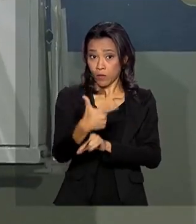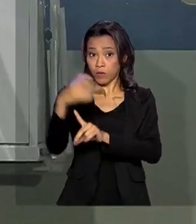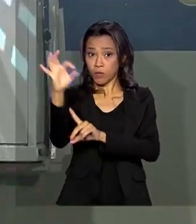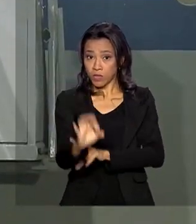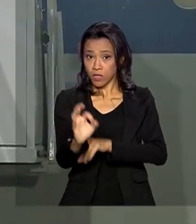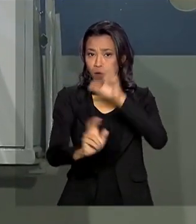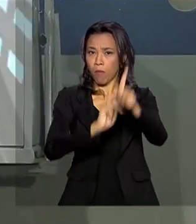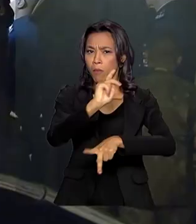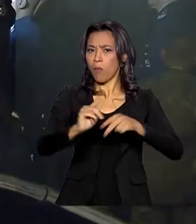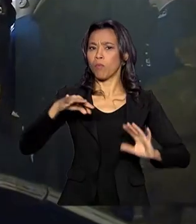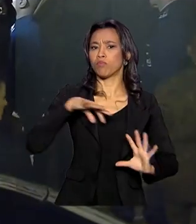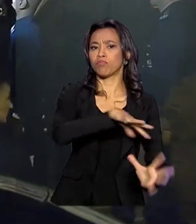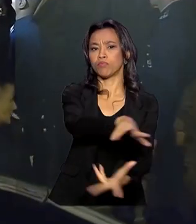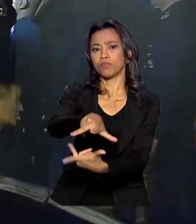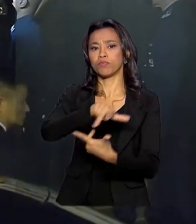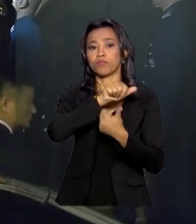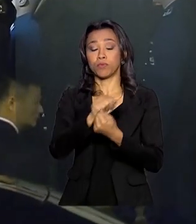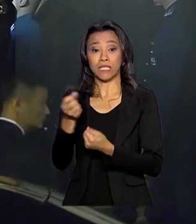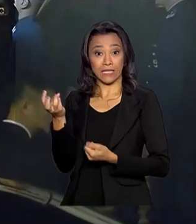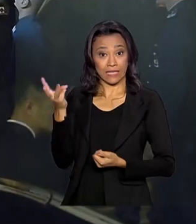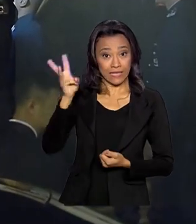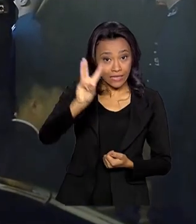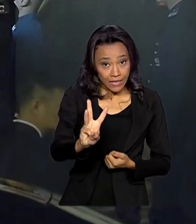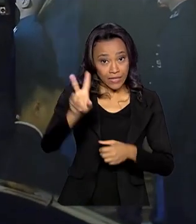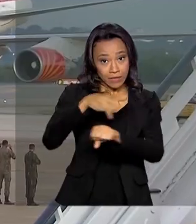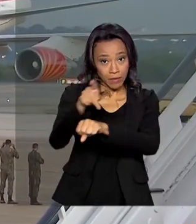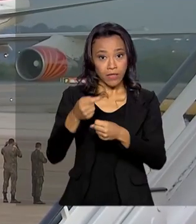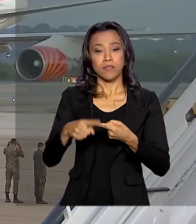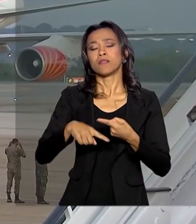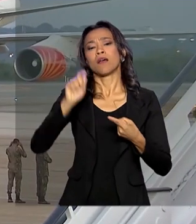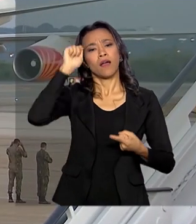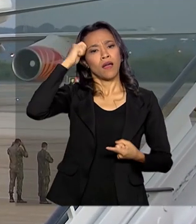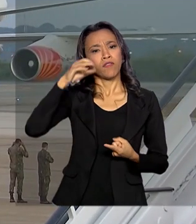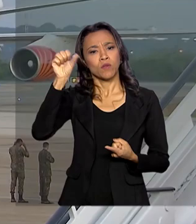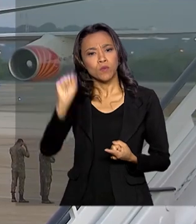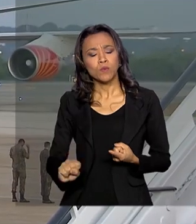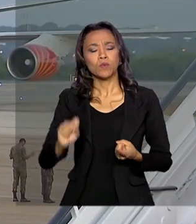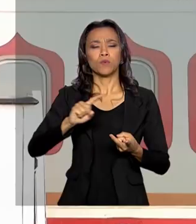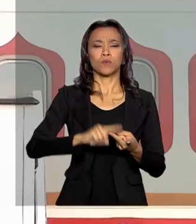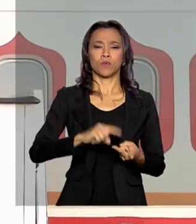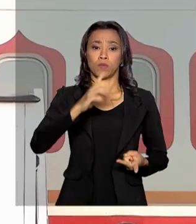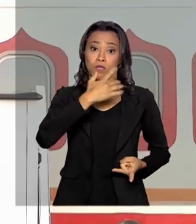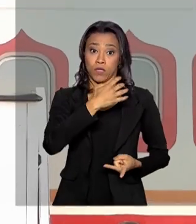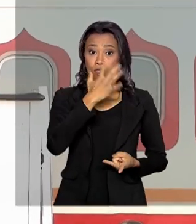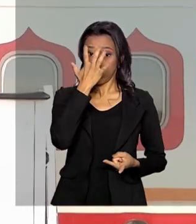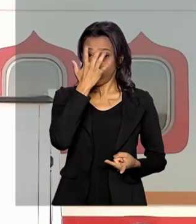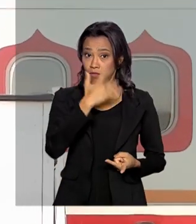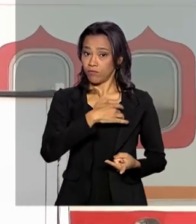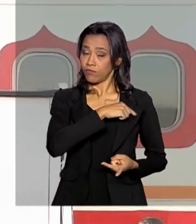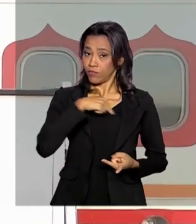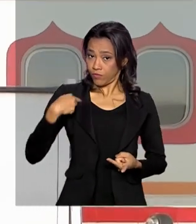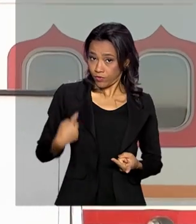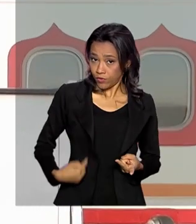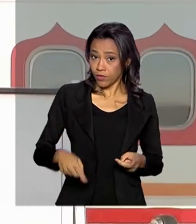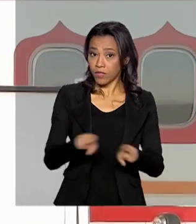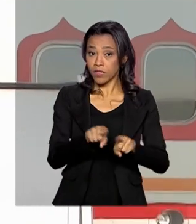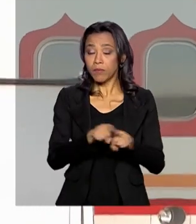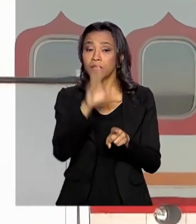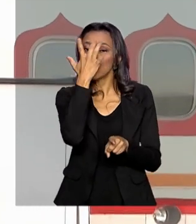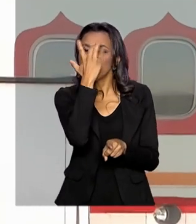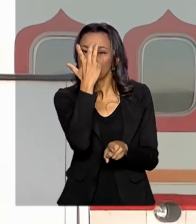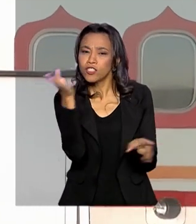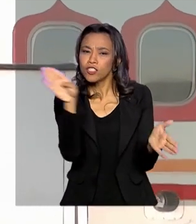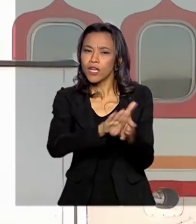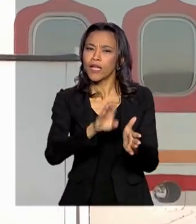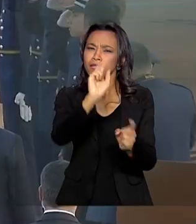Delegações de três países já chegaram, África do Sul, China e Índia. No início da tarde de hoje, chega a